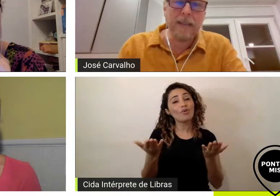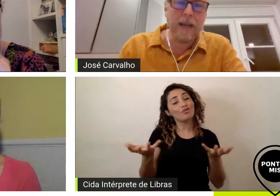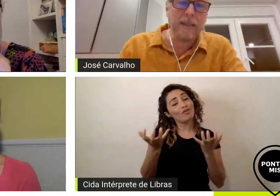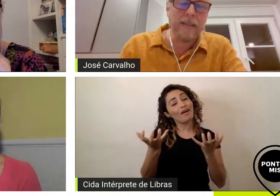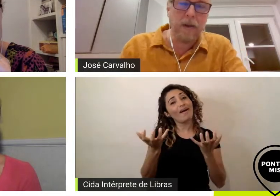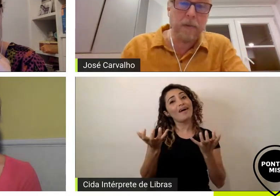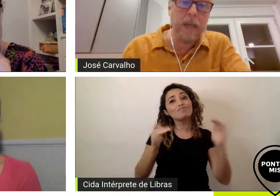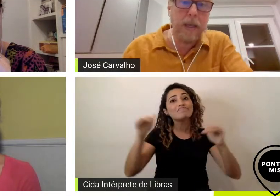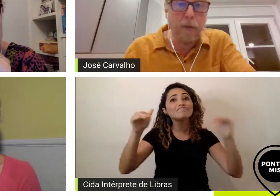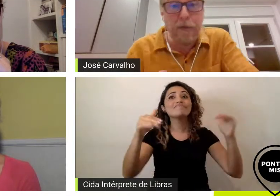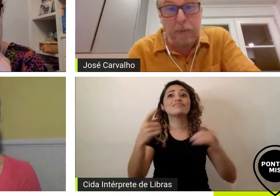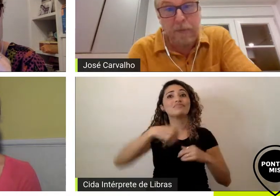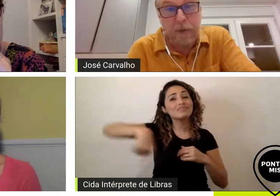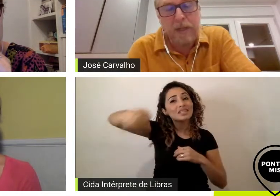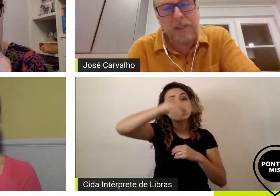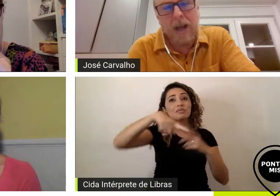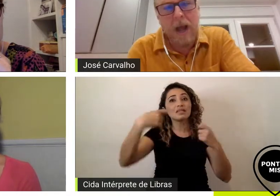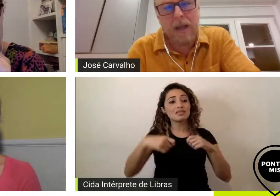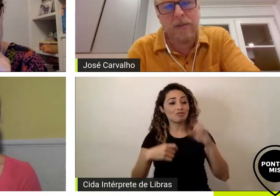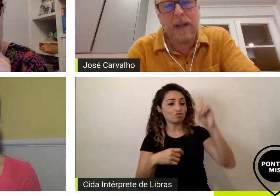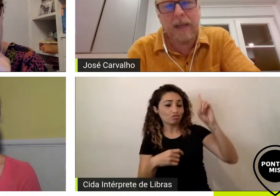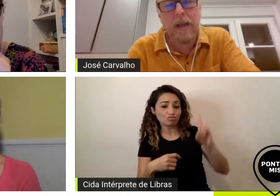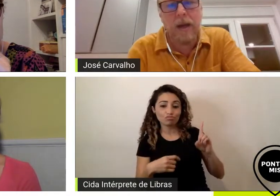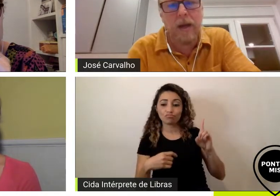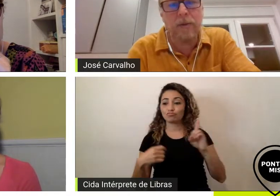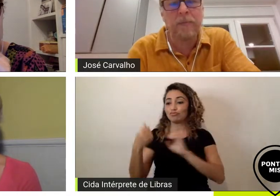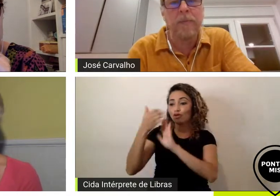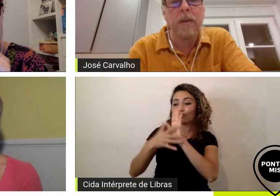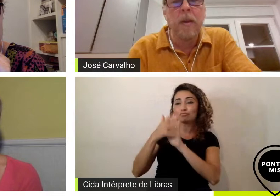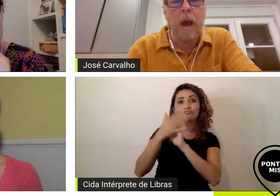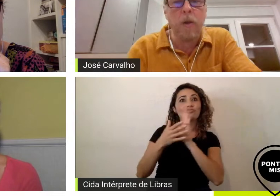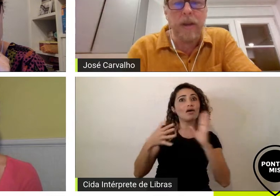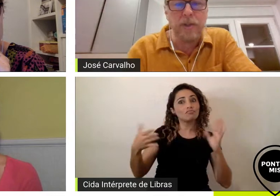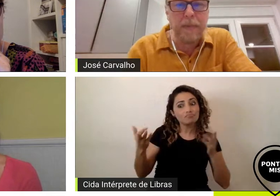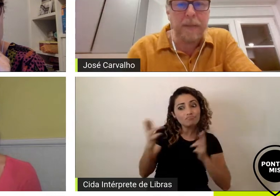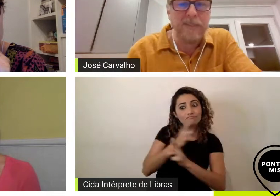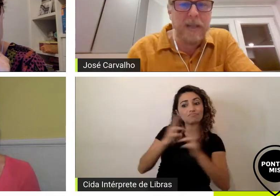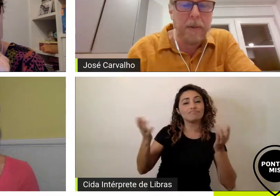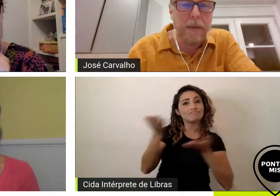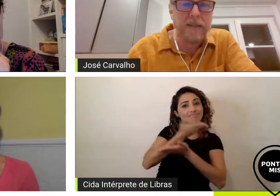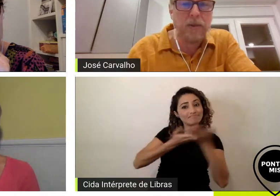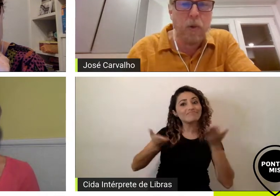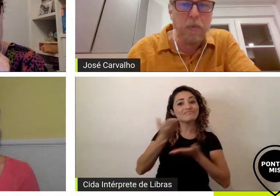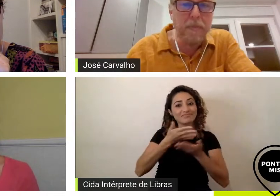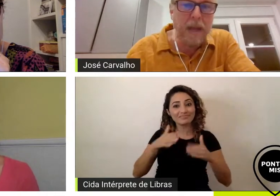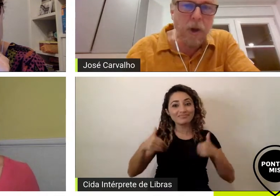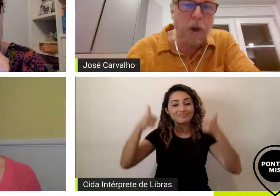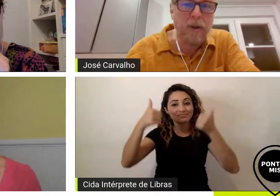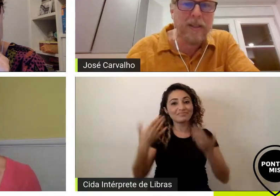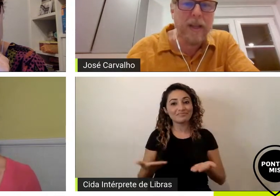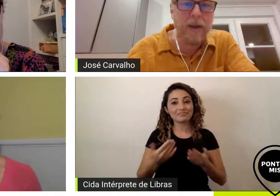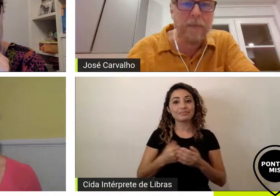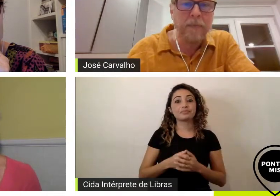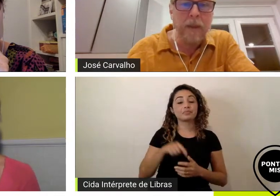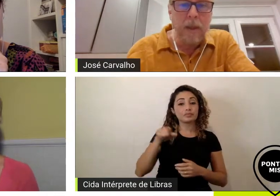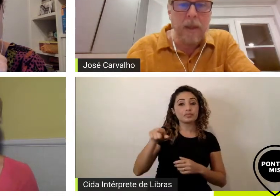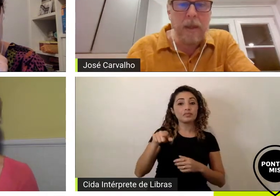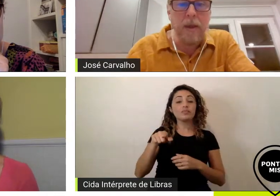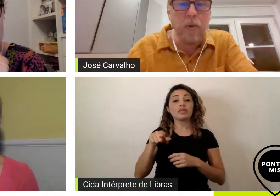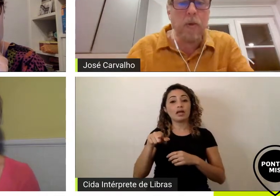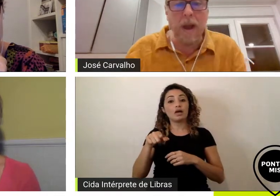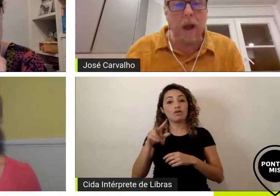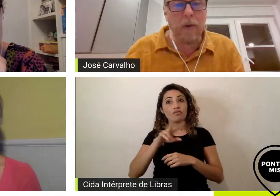dessa integração e que o filme foi indicado naquele ano ao grande prêmio de cinema Brasil com o melhor roteiro